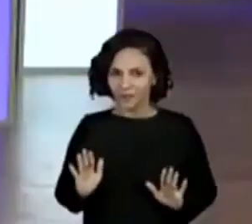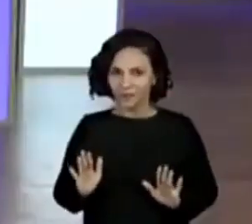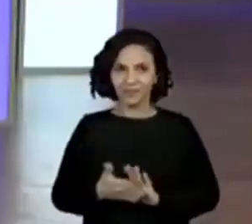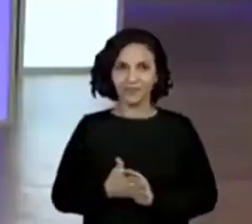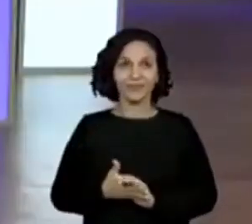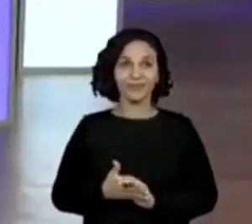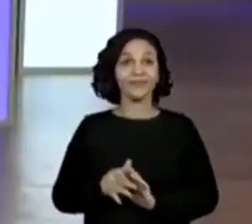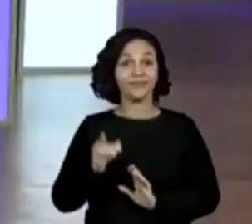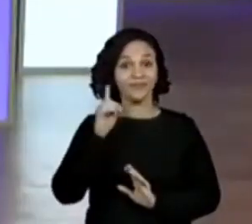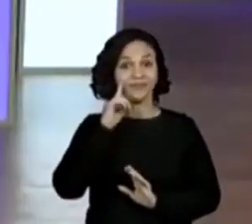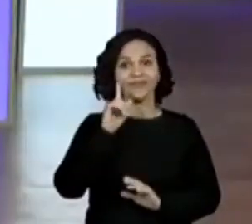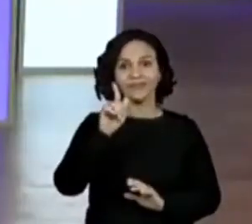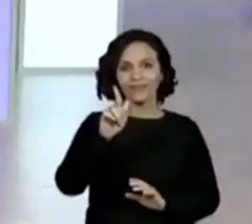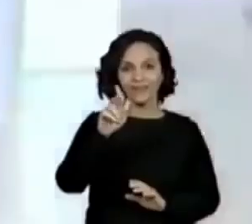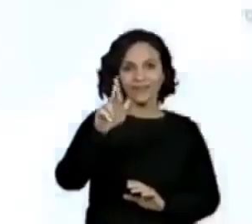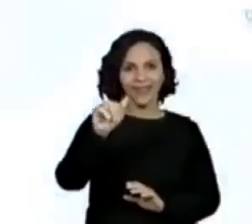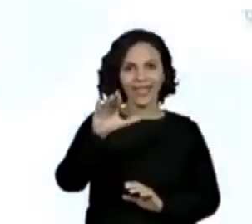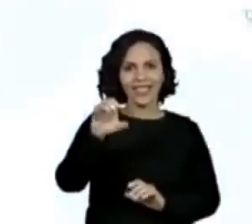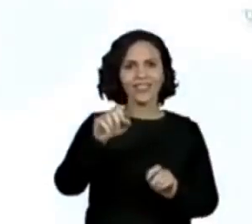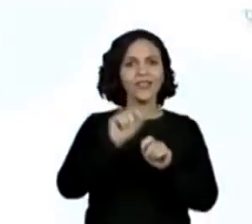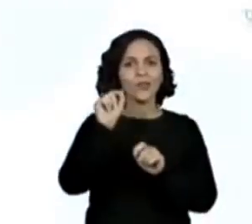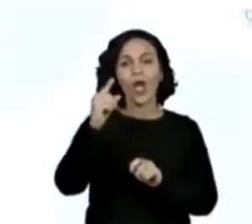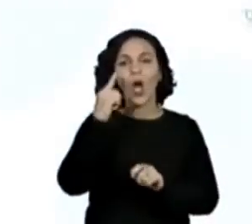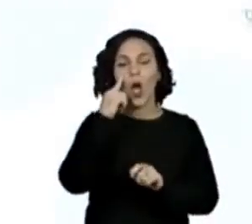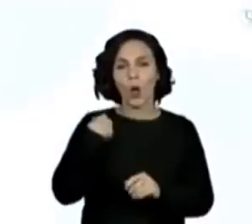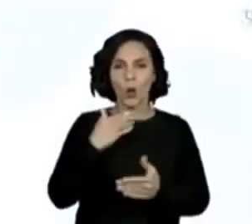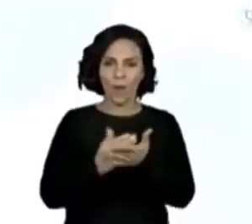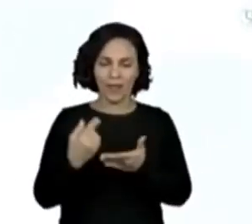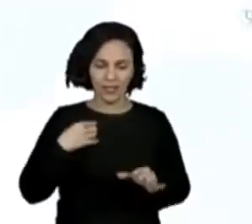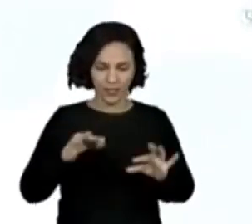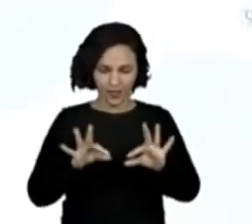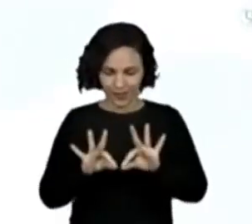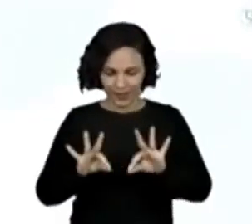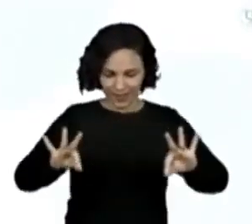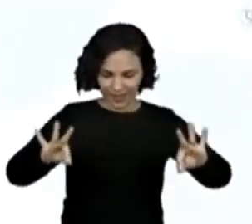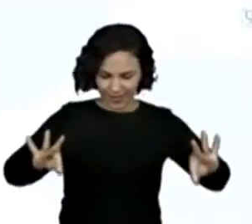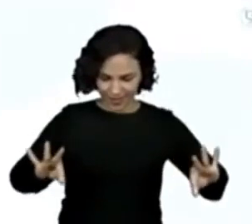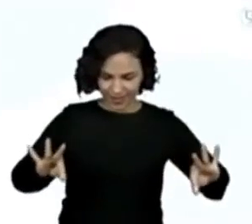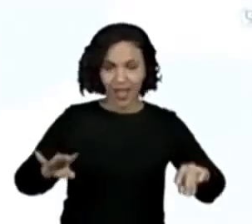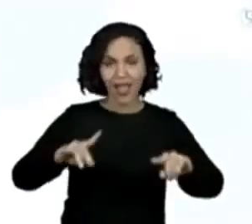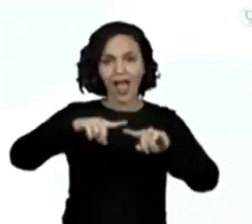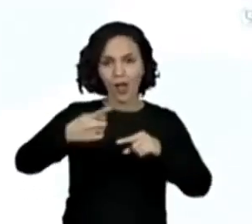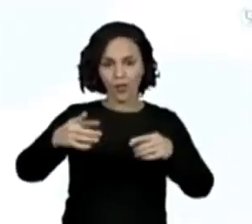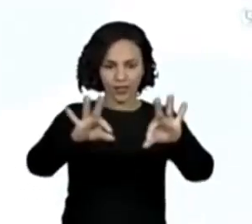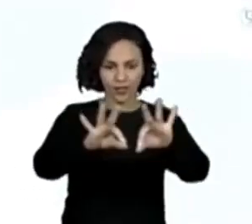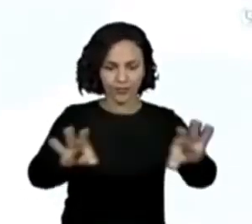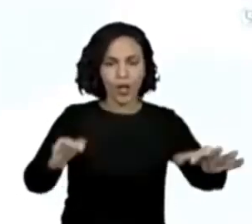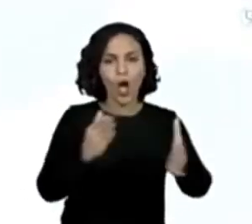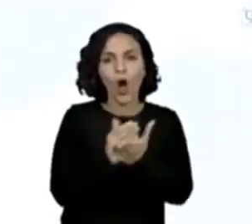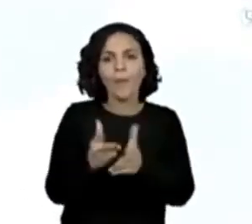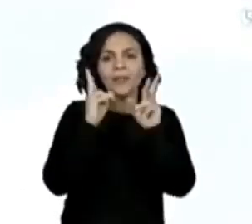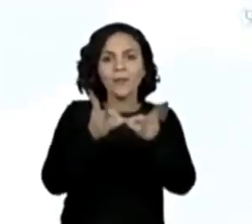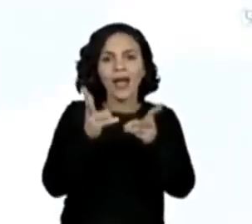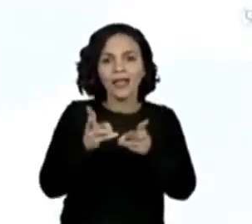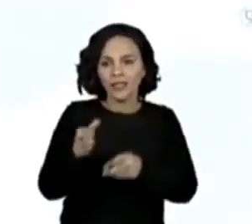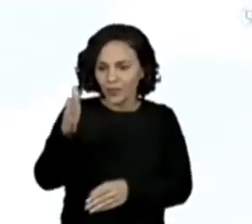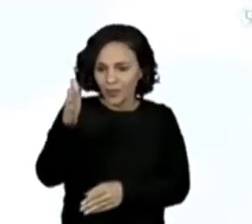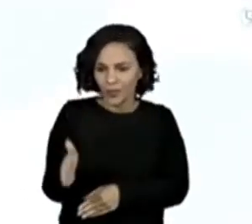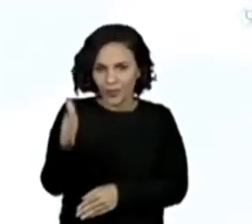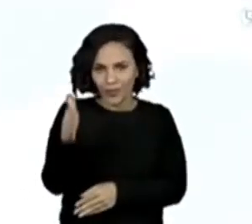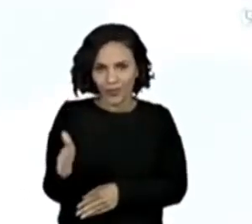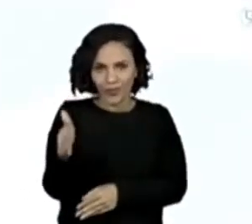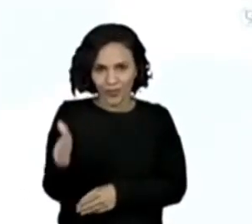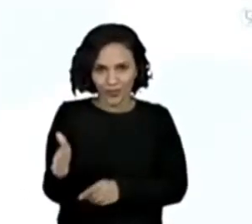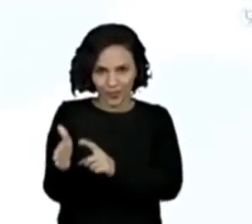A Grace colocou as duas cordas começando no mesmo lugar. Se eu sei que a primeira